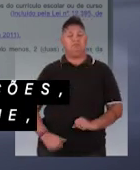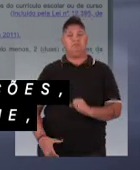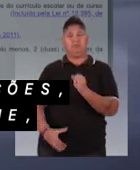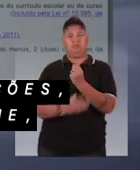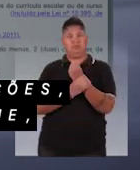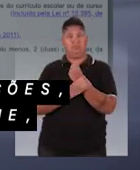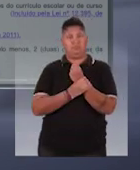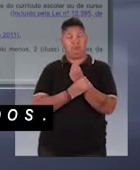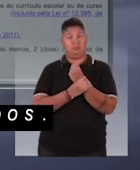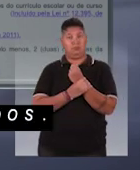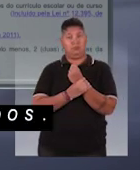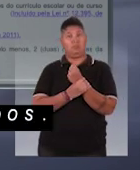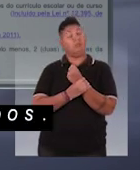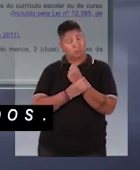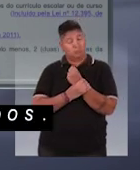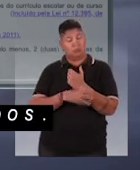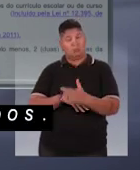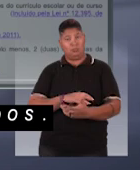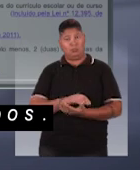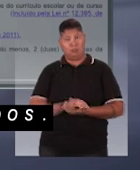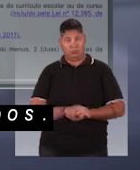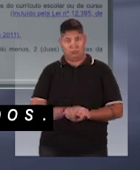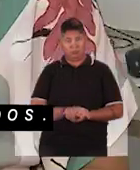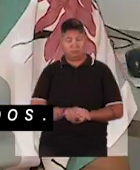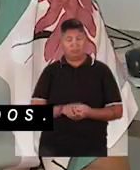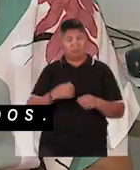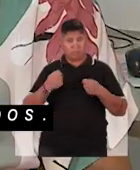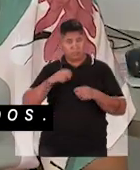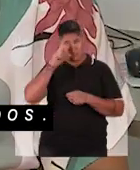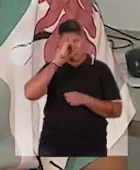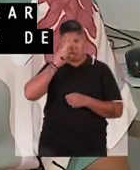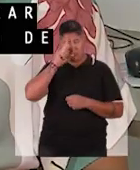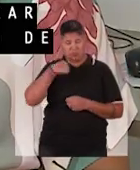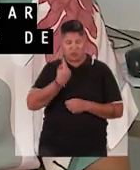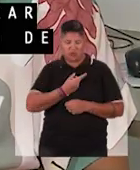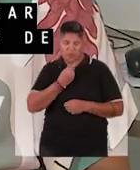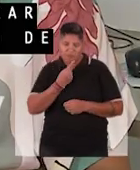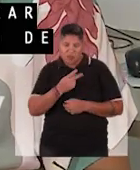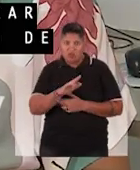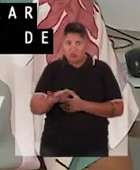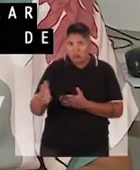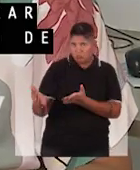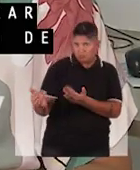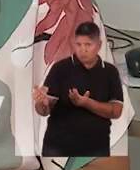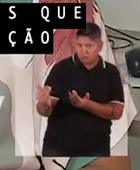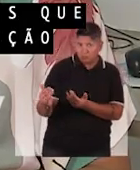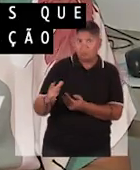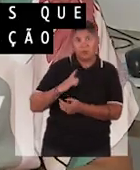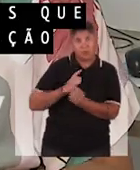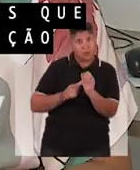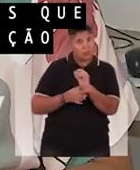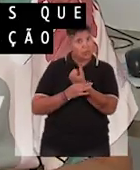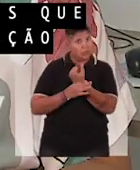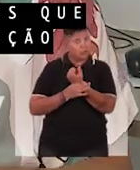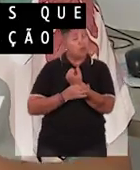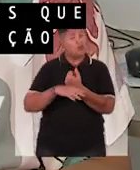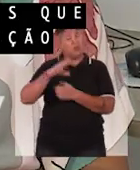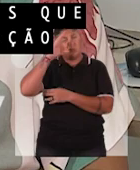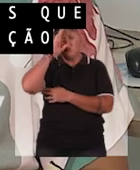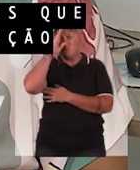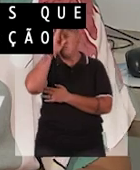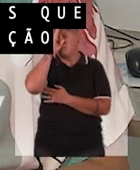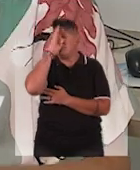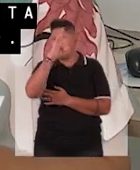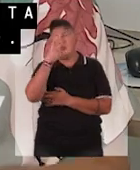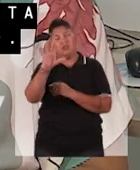higiene, segurança e salubridade adequados. Devemos sempre lembrar que estamos tratando de crianças e adolescentes que têm garantia de